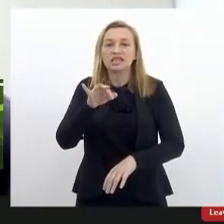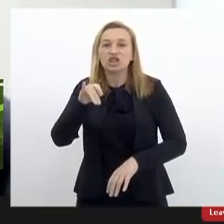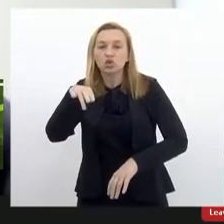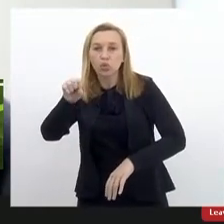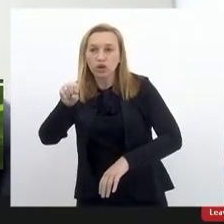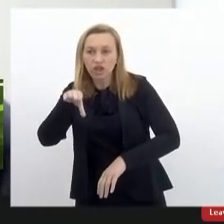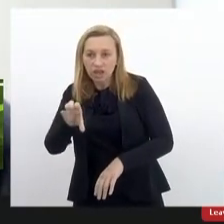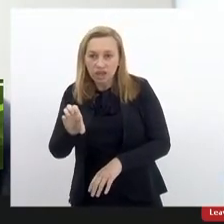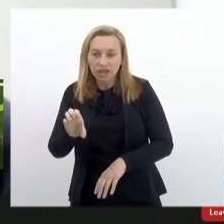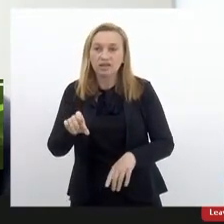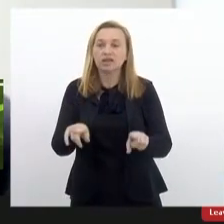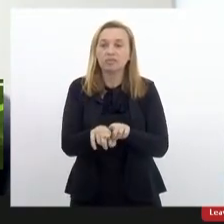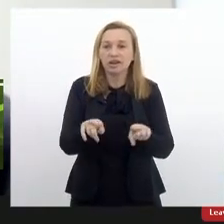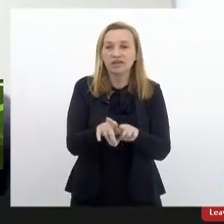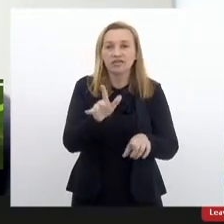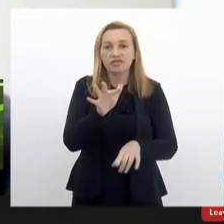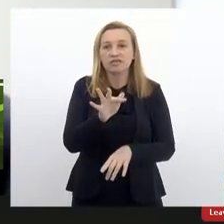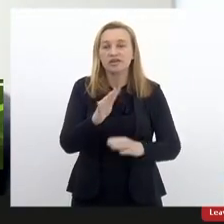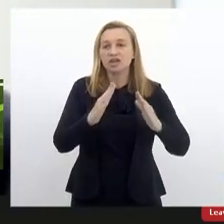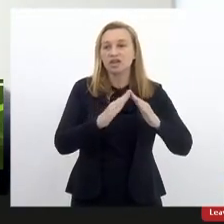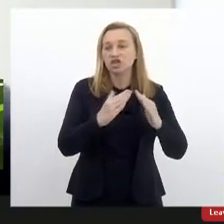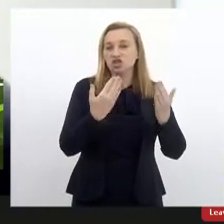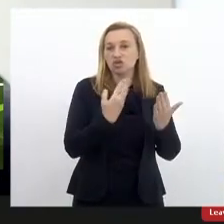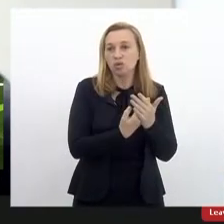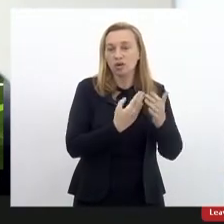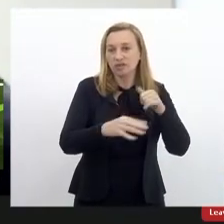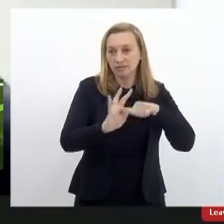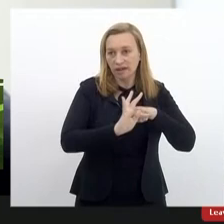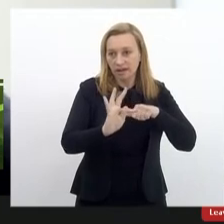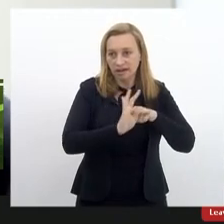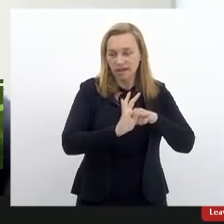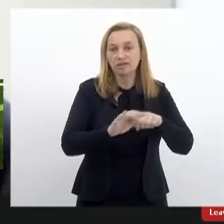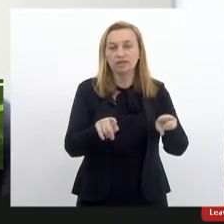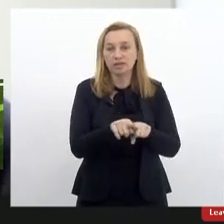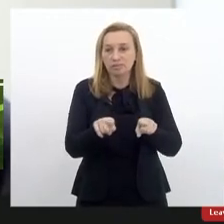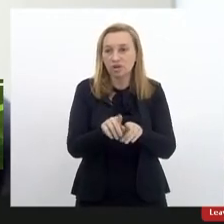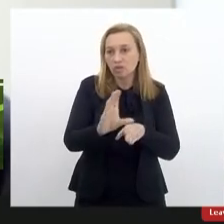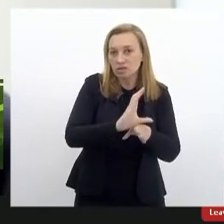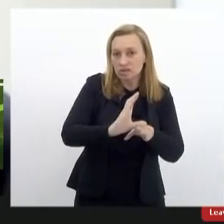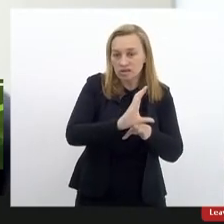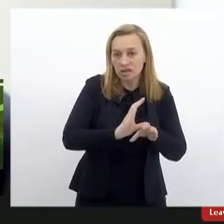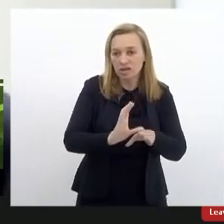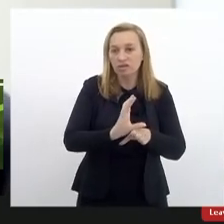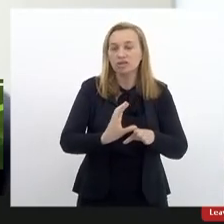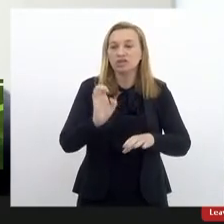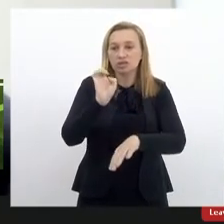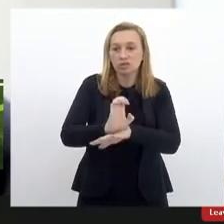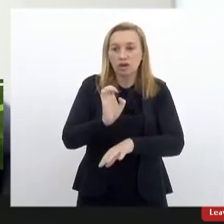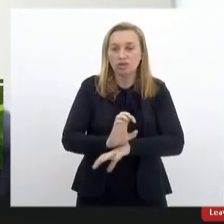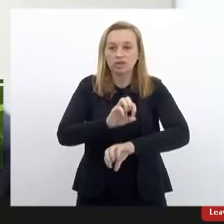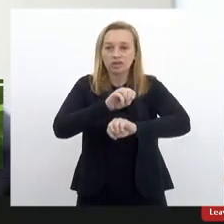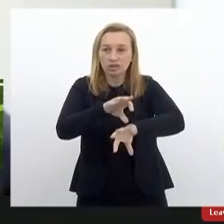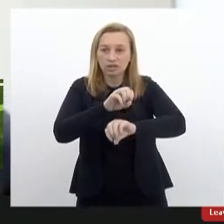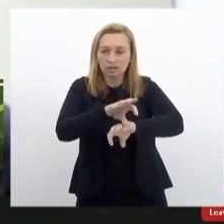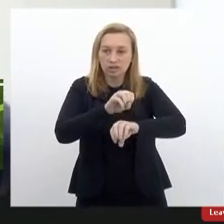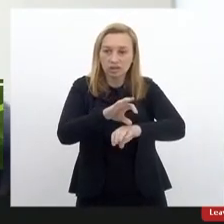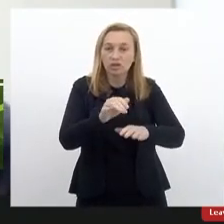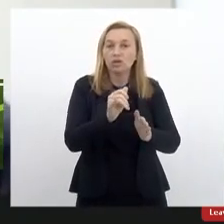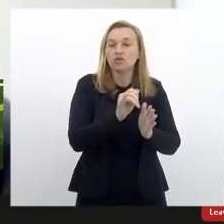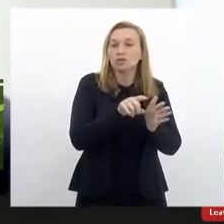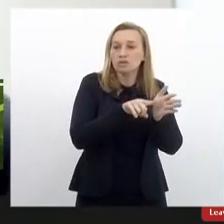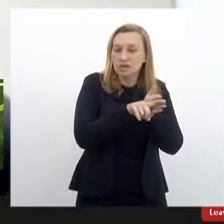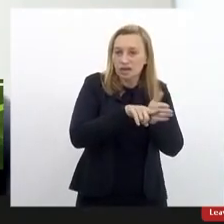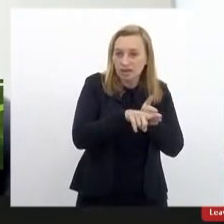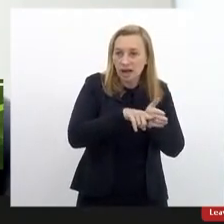da prestação de contas das atividades do Conselho Estadual de Educação. Os relatórios anuais produzidos para essa audiência pública específica